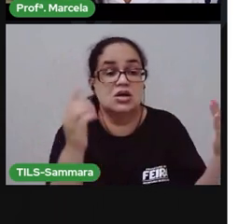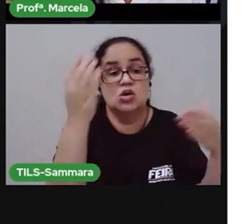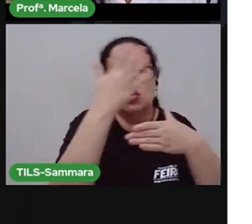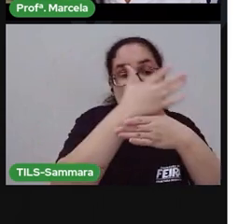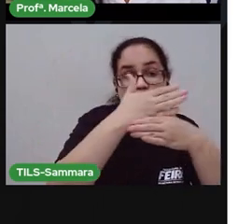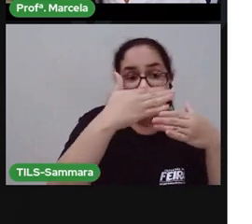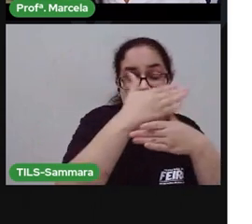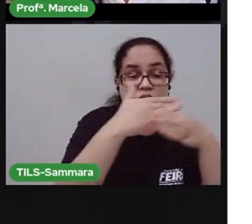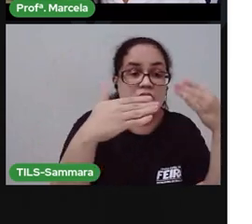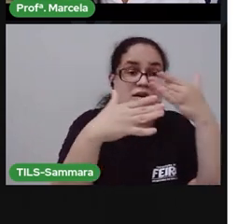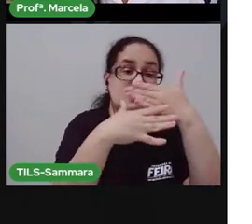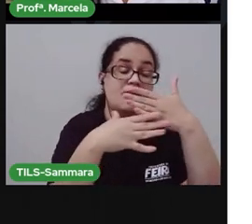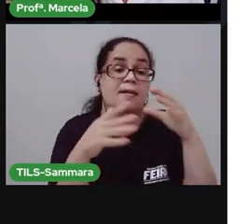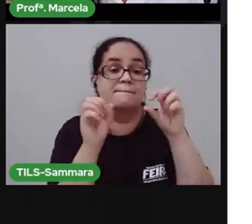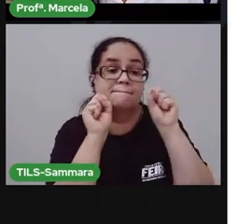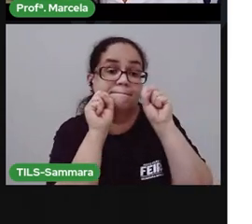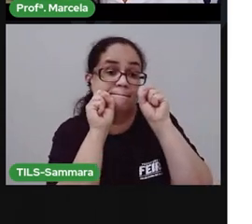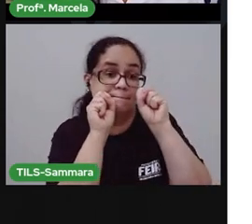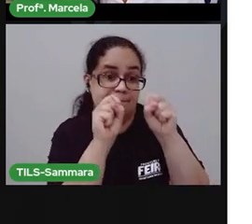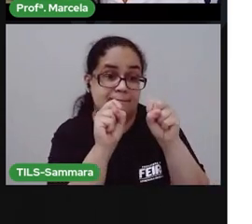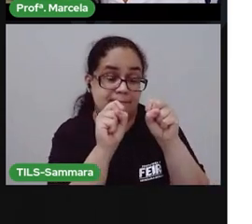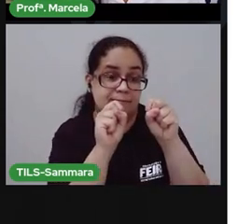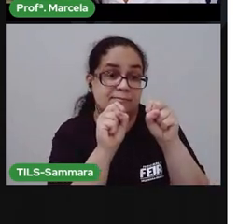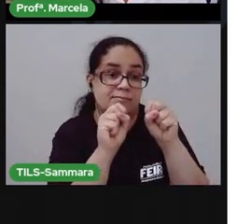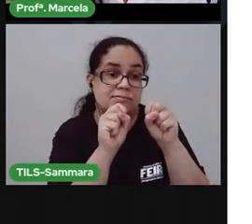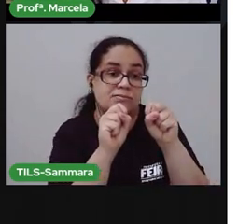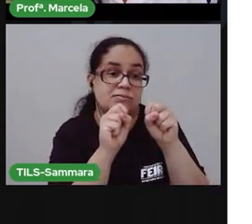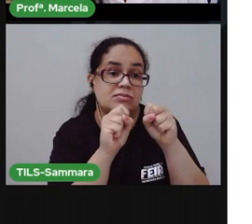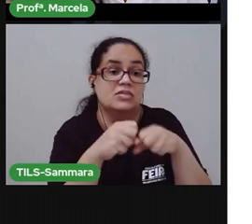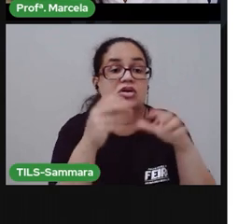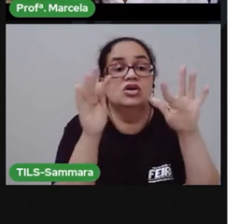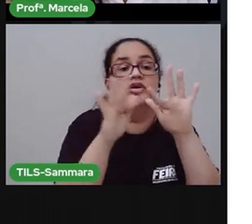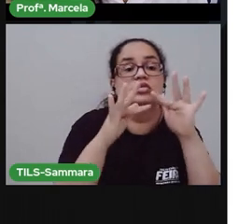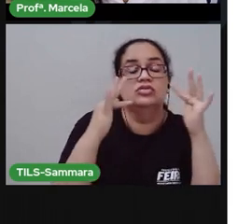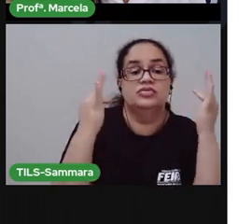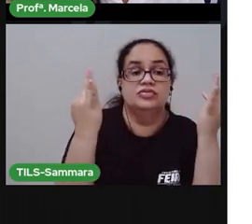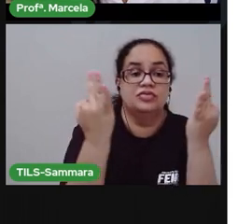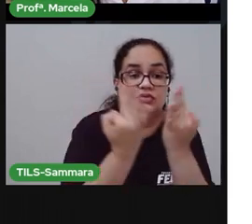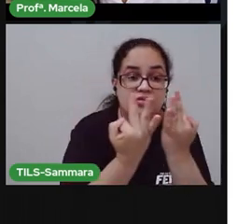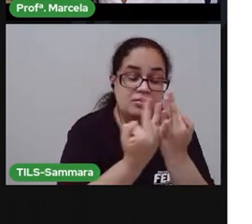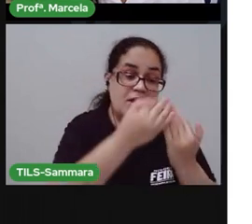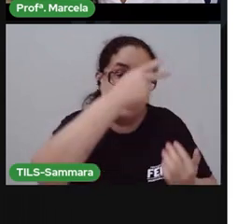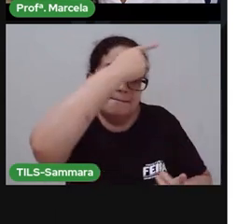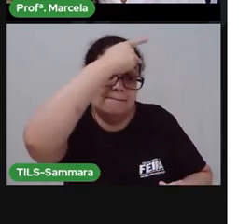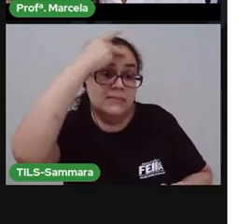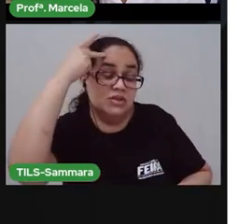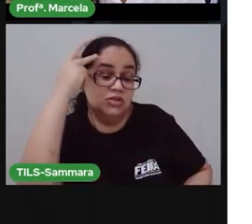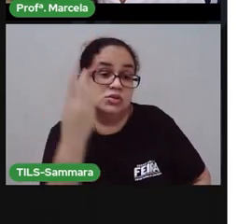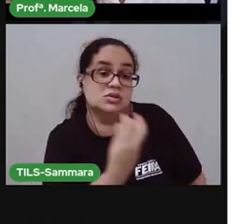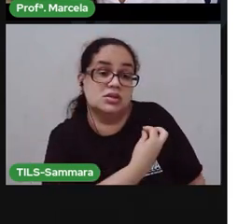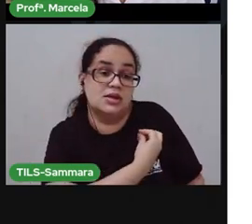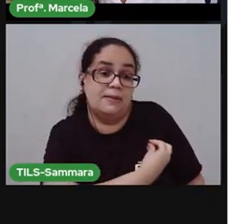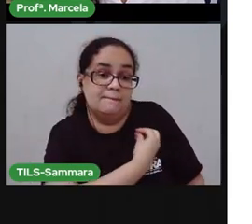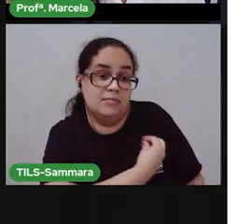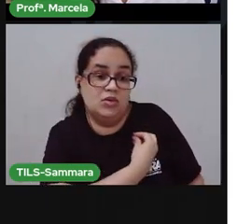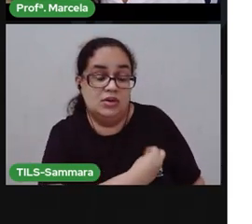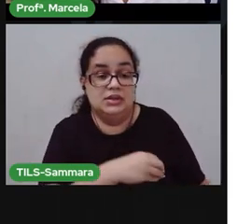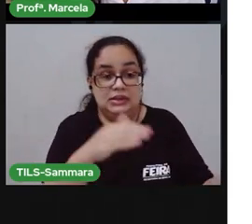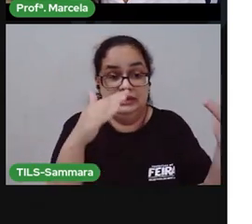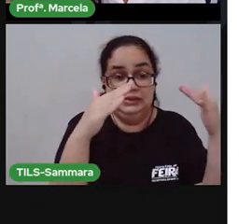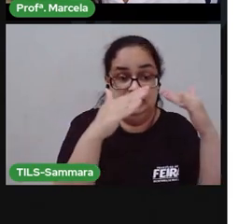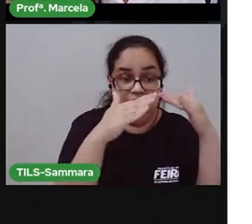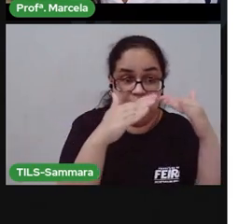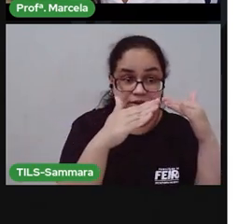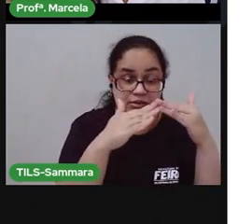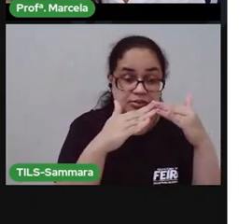de um Lá, ela perpassa pela família, pelas pessoas que compõem, né? Que moram naquela casa,